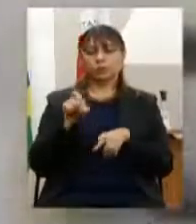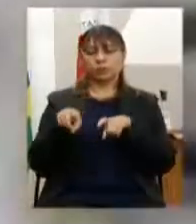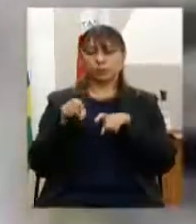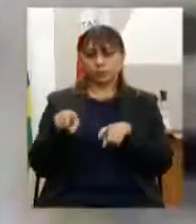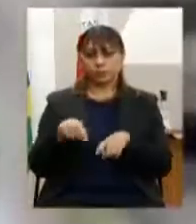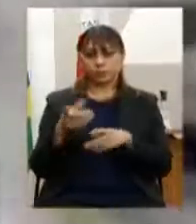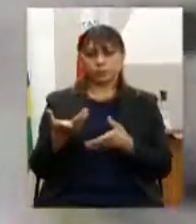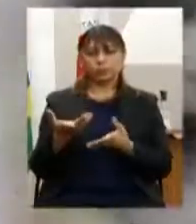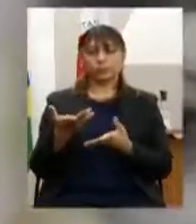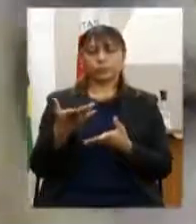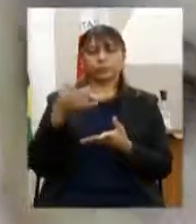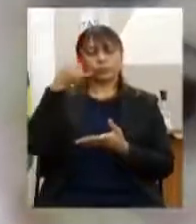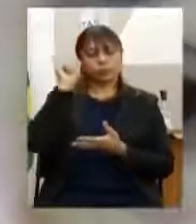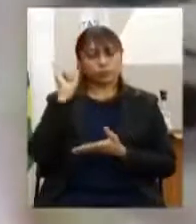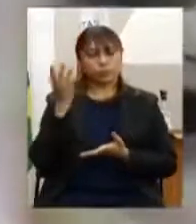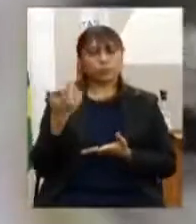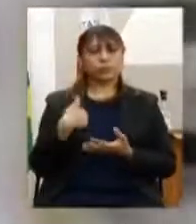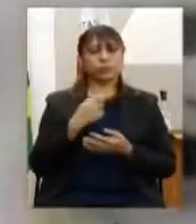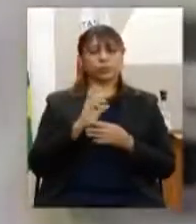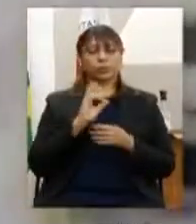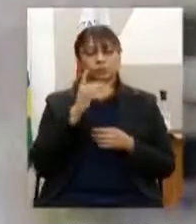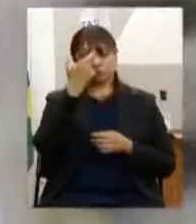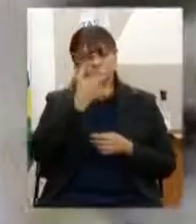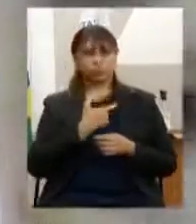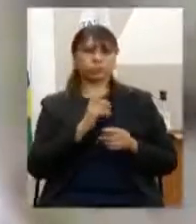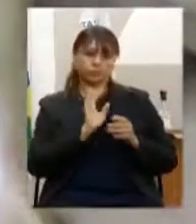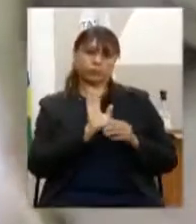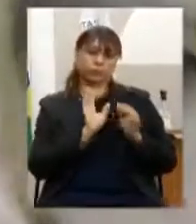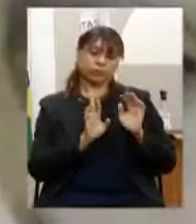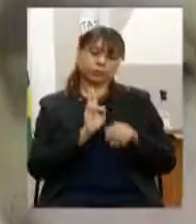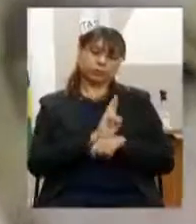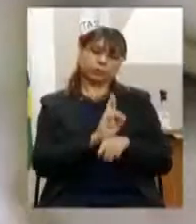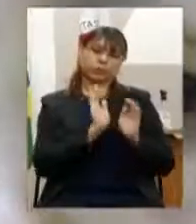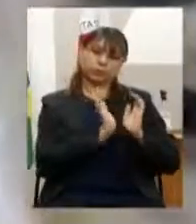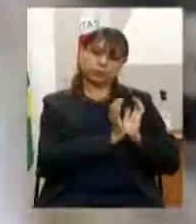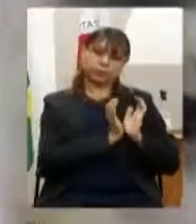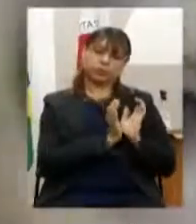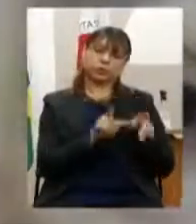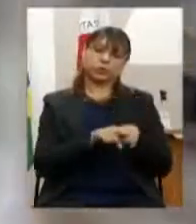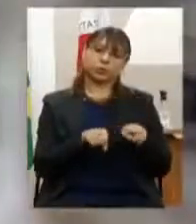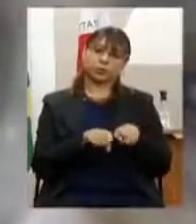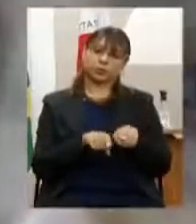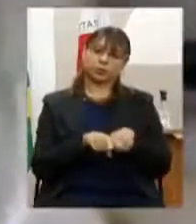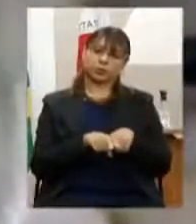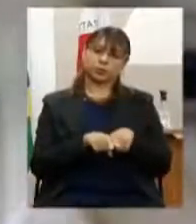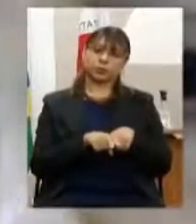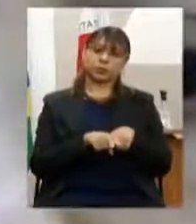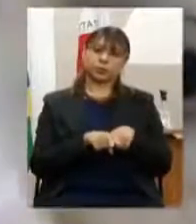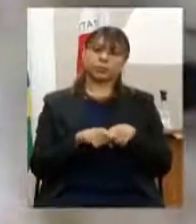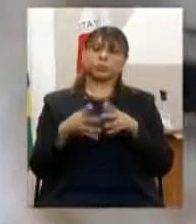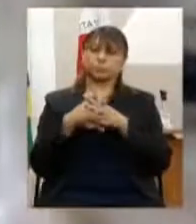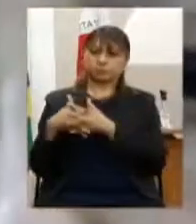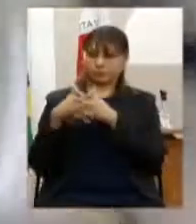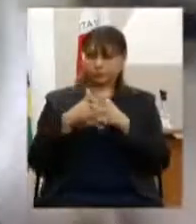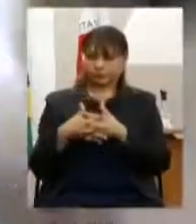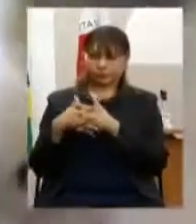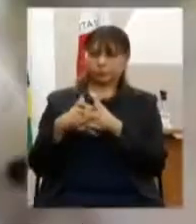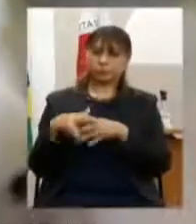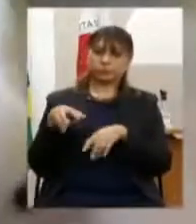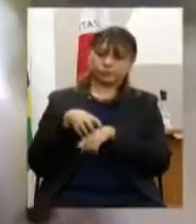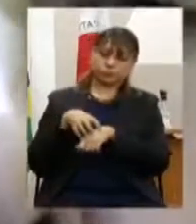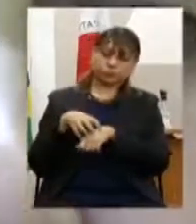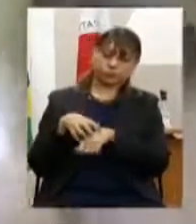representando a Federação das APAES no Estado, a Federação das Empresas de Transporte de Carga do Estado de Minas Gerais,